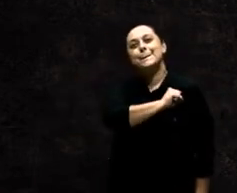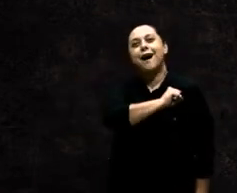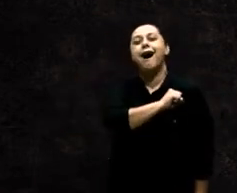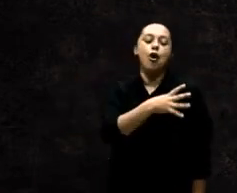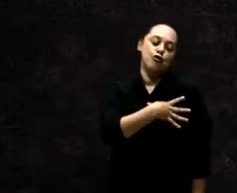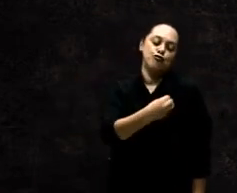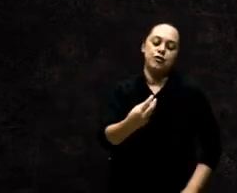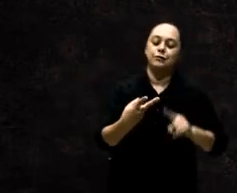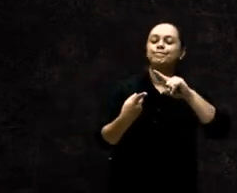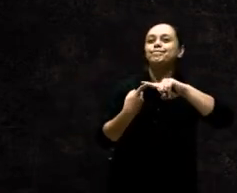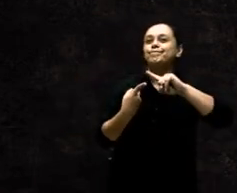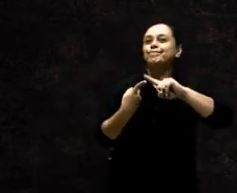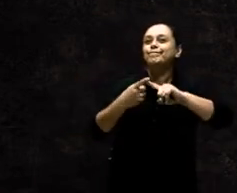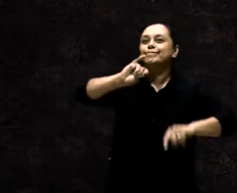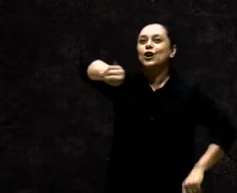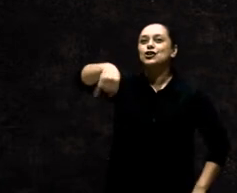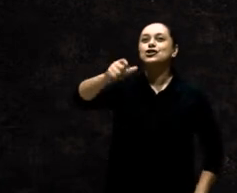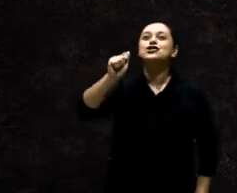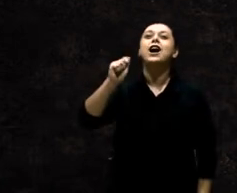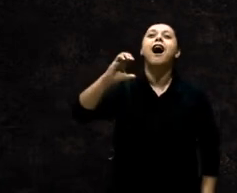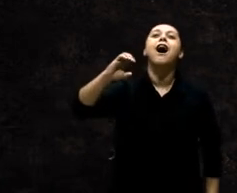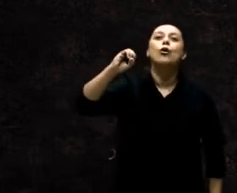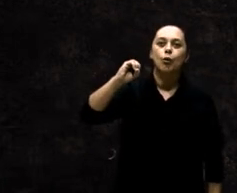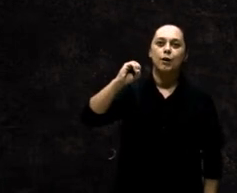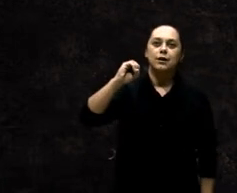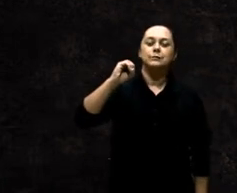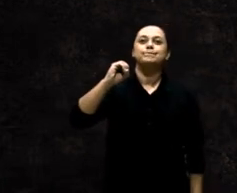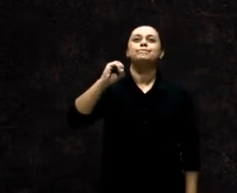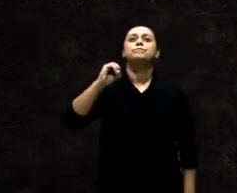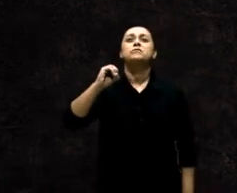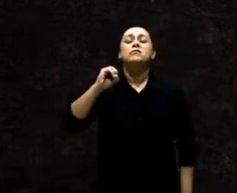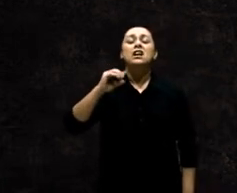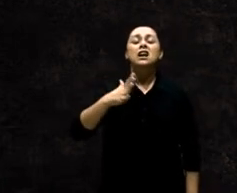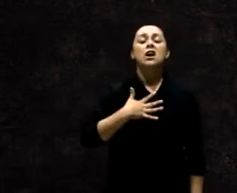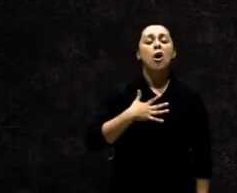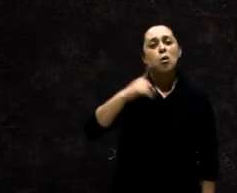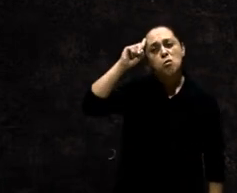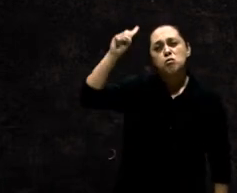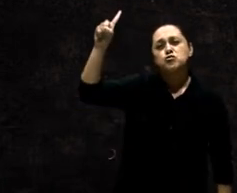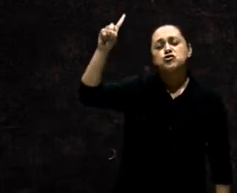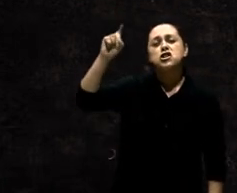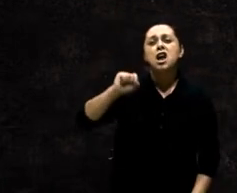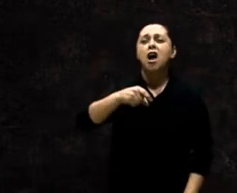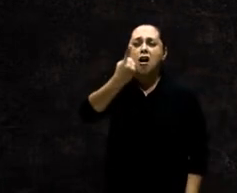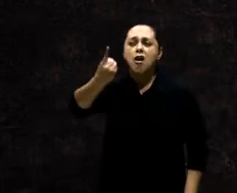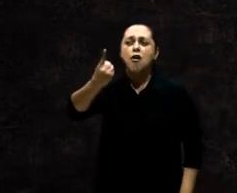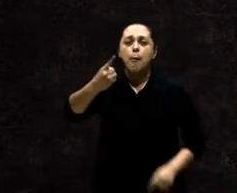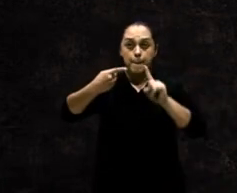Ezaú Do campo E estava ele cansado E disse Ezaú A Jacó